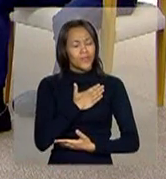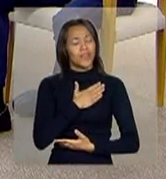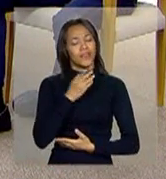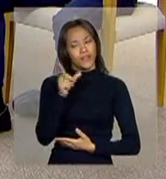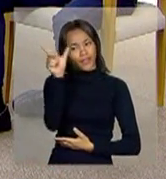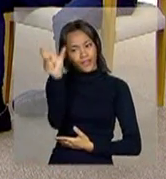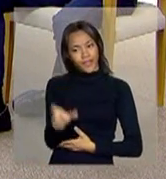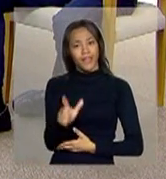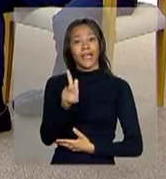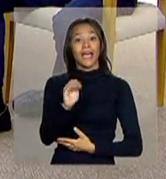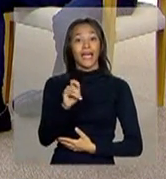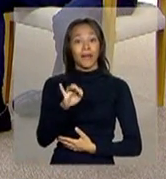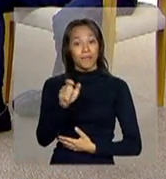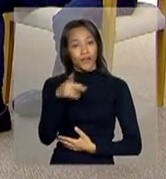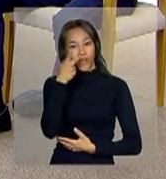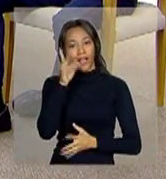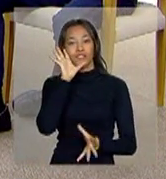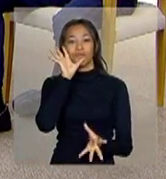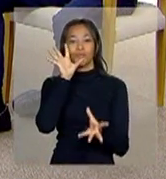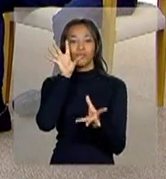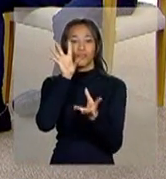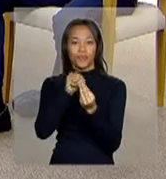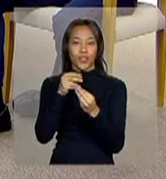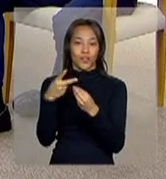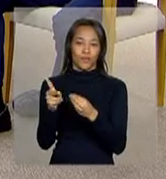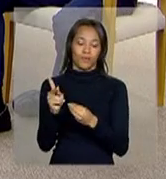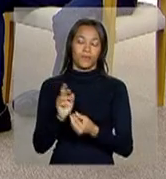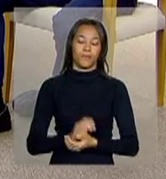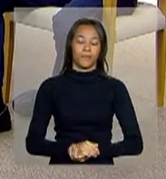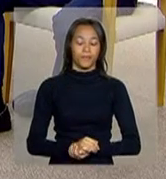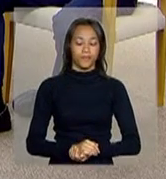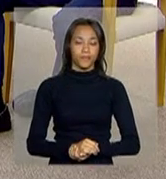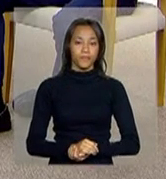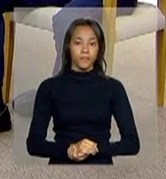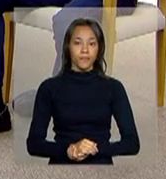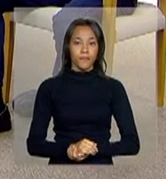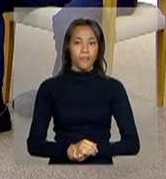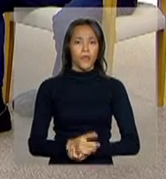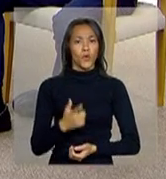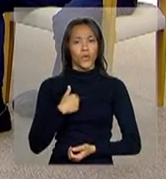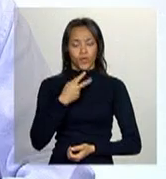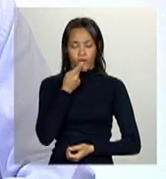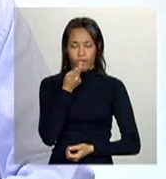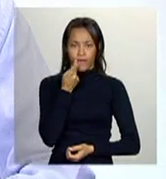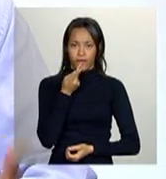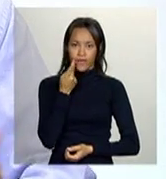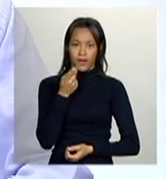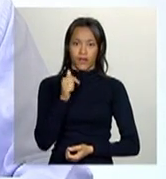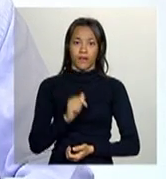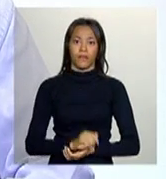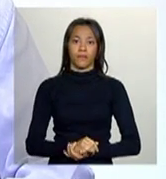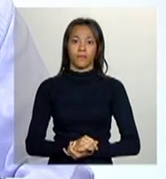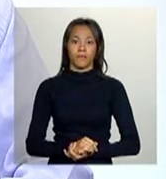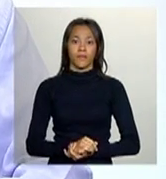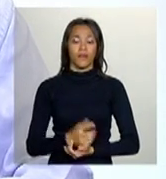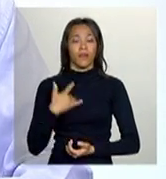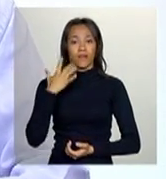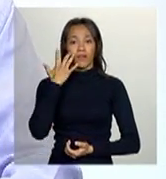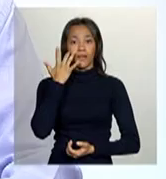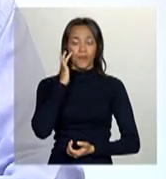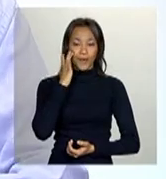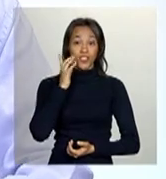que você fizesse aí as suas considerações finais, por gentileza. Bom, o que eu tenho para dizer, eu acho que,